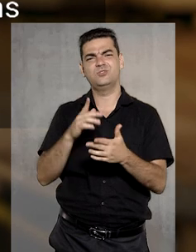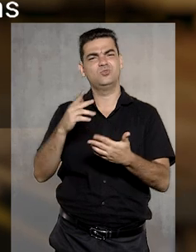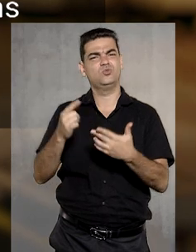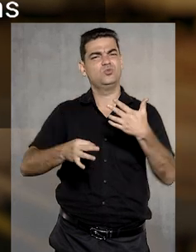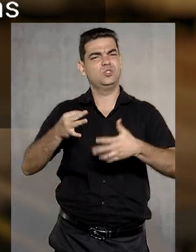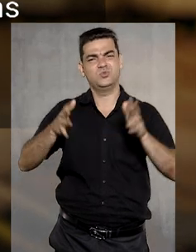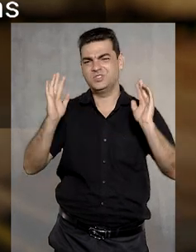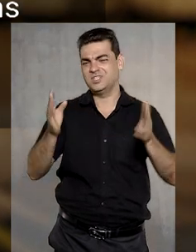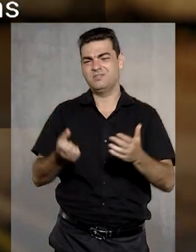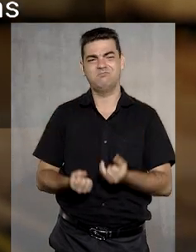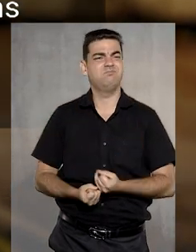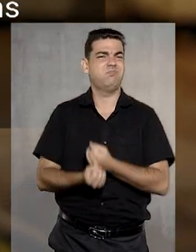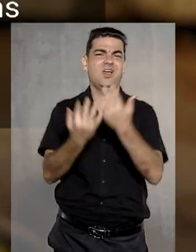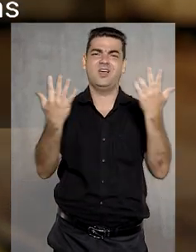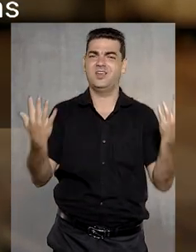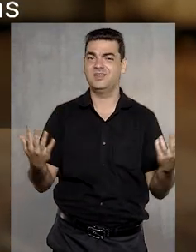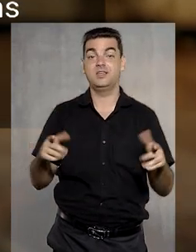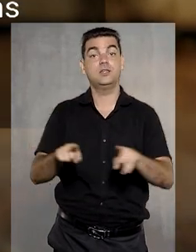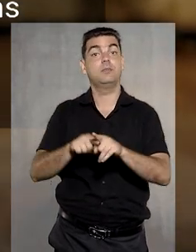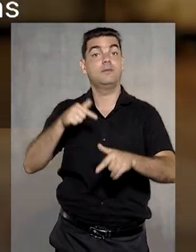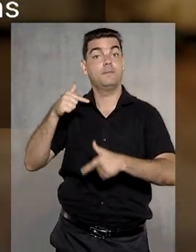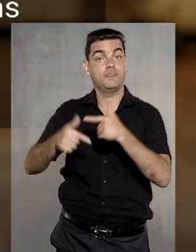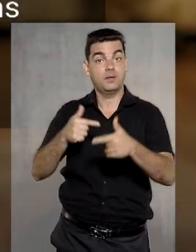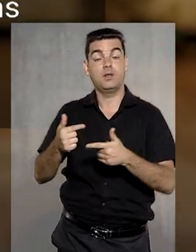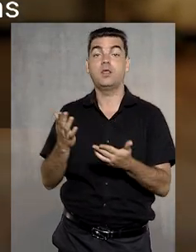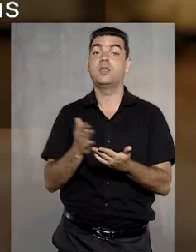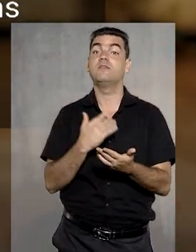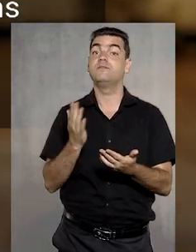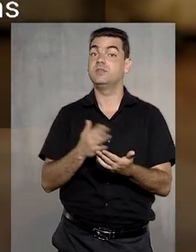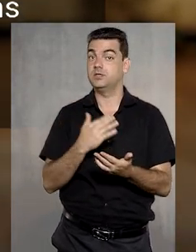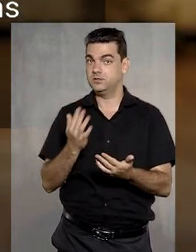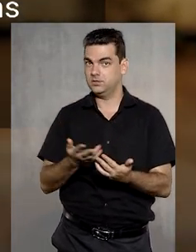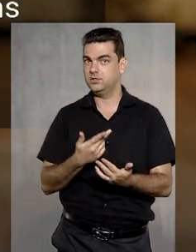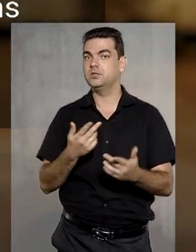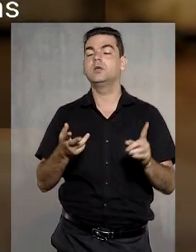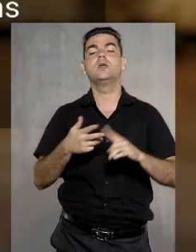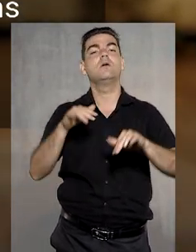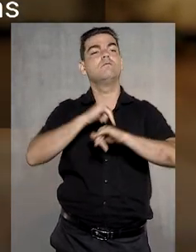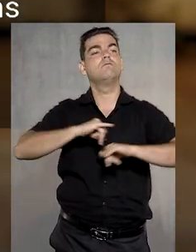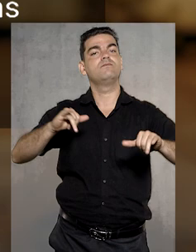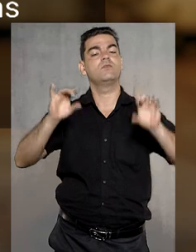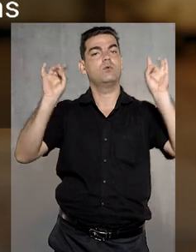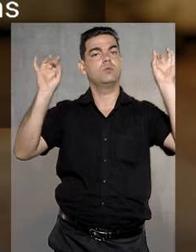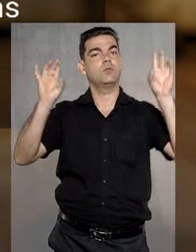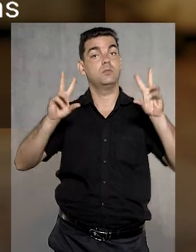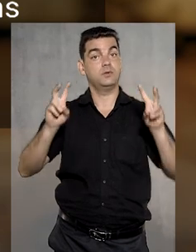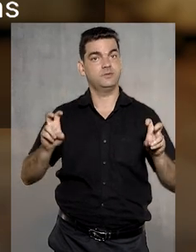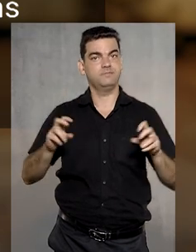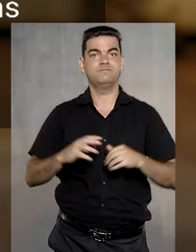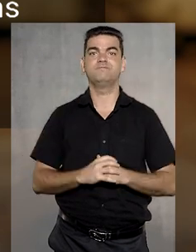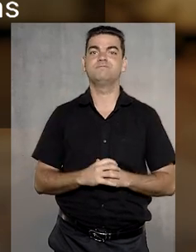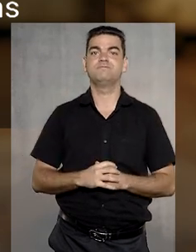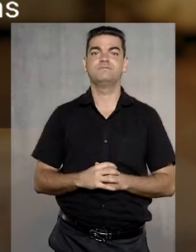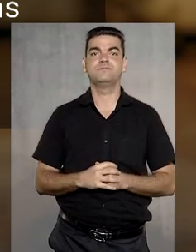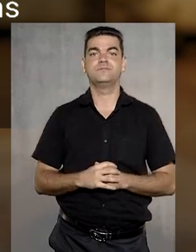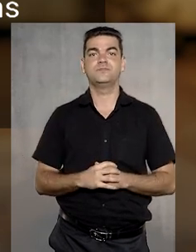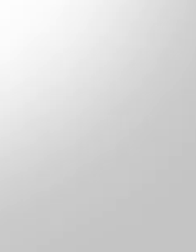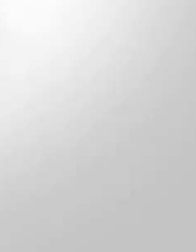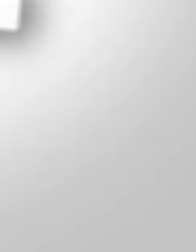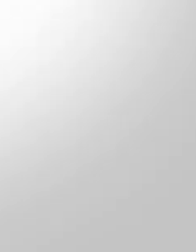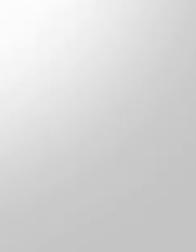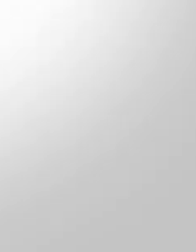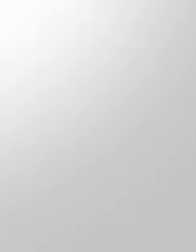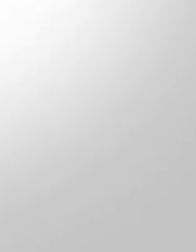tem diversos livros jurídicos publicados, bem como trabalhos em revistas e boletins especializados.